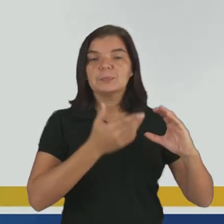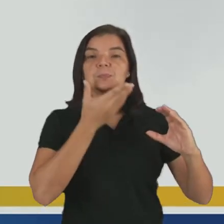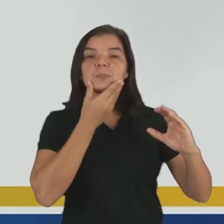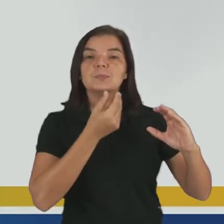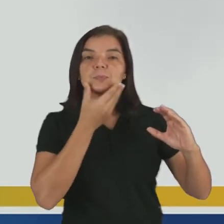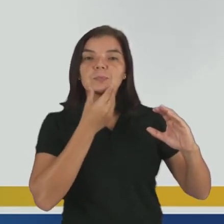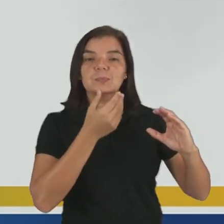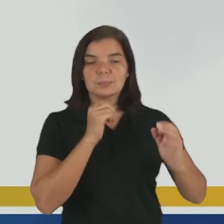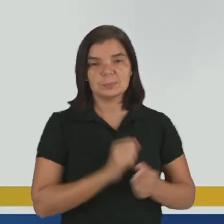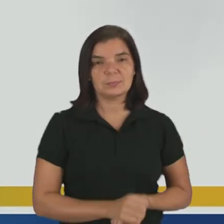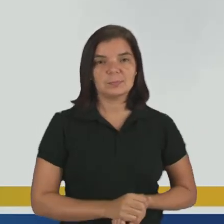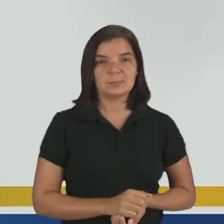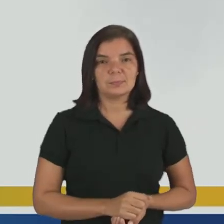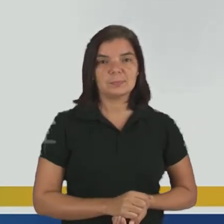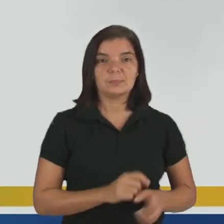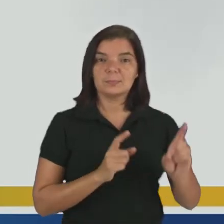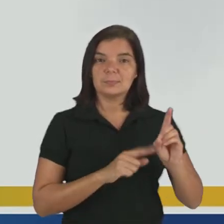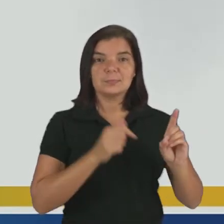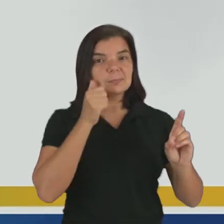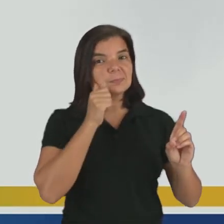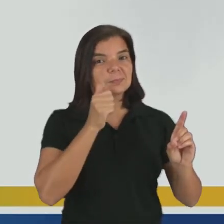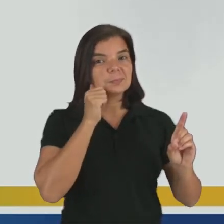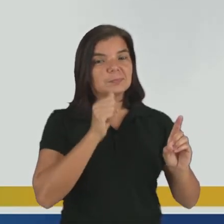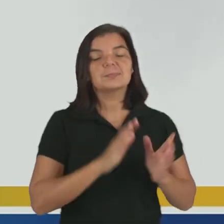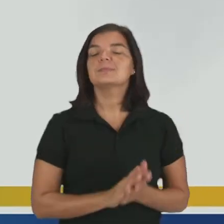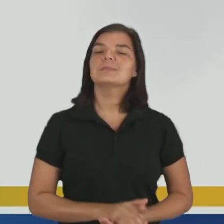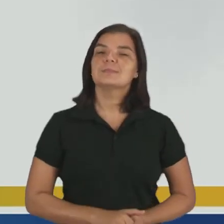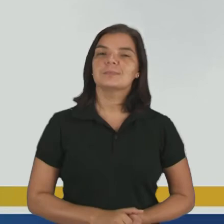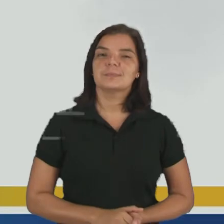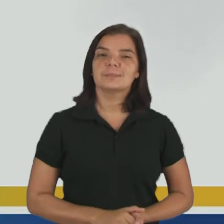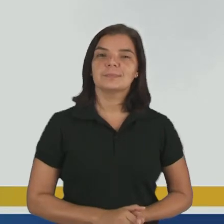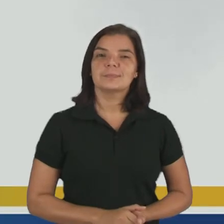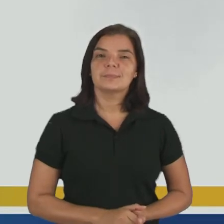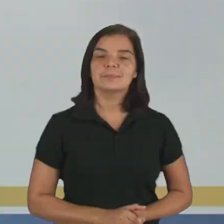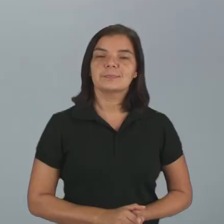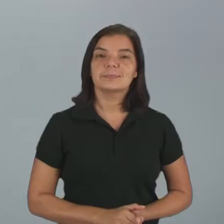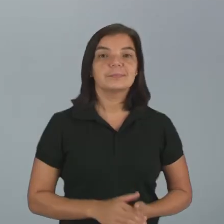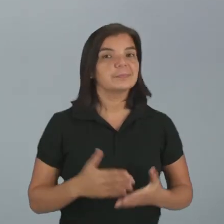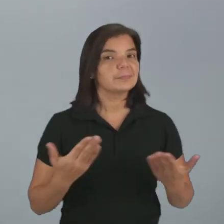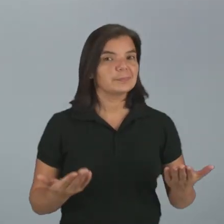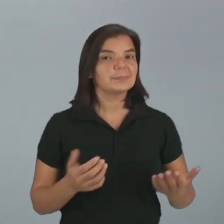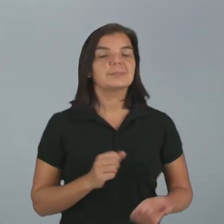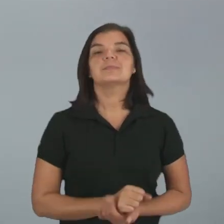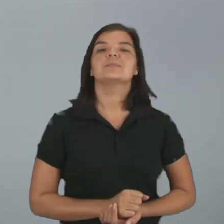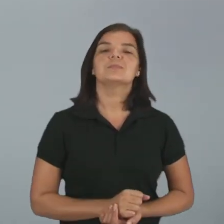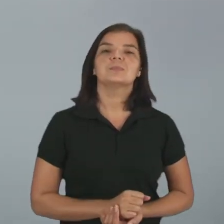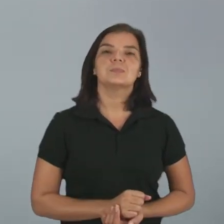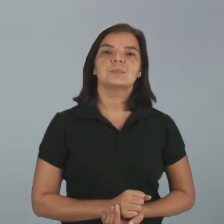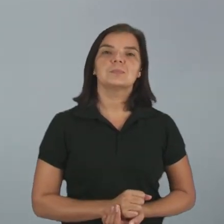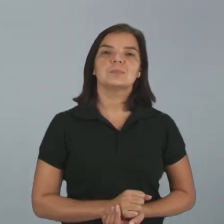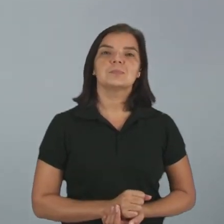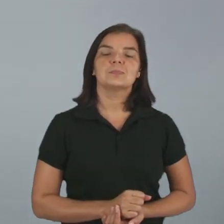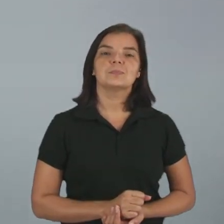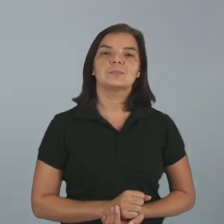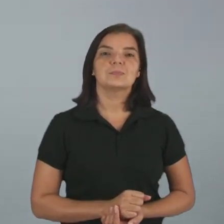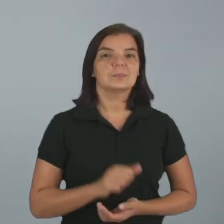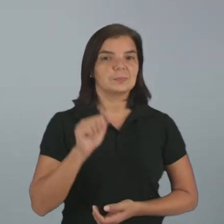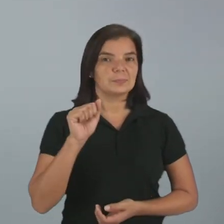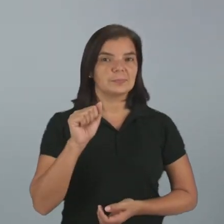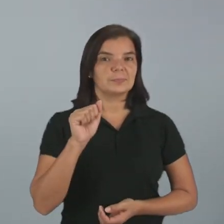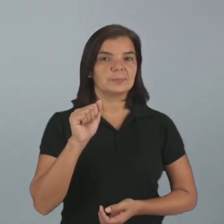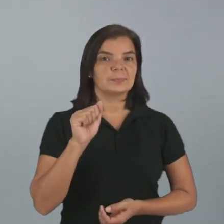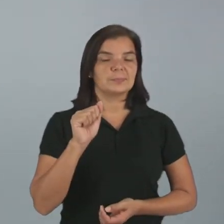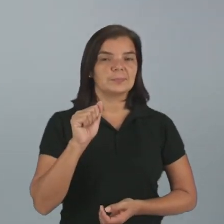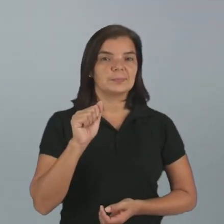C, os homens, D, as mulheres. Então, olhem aqui para mim. Letra